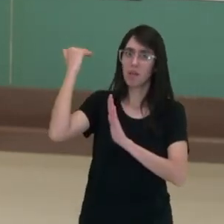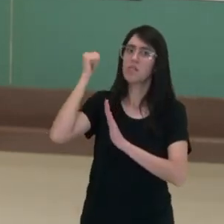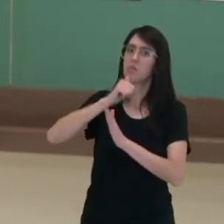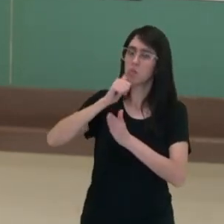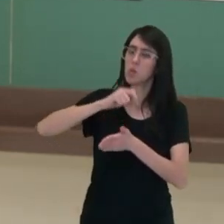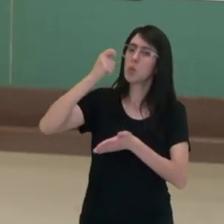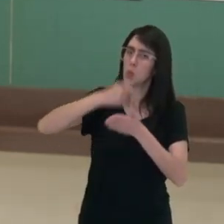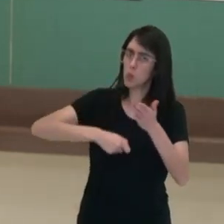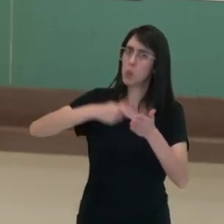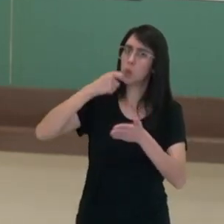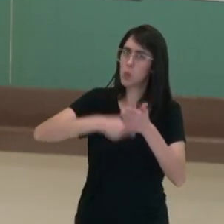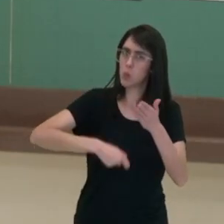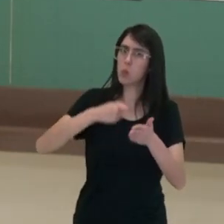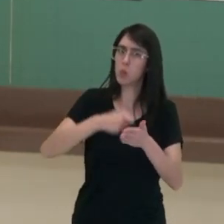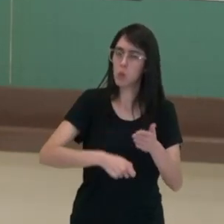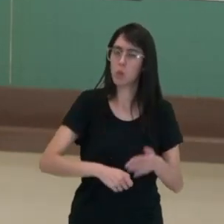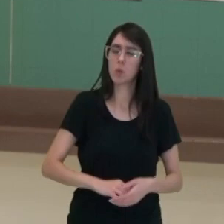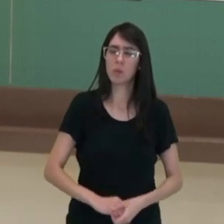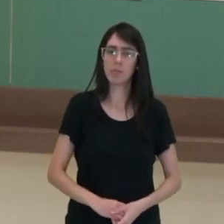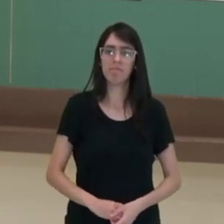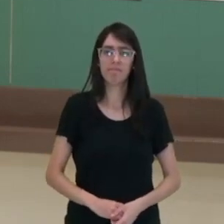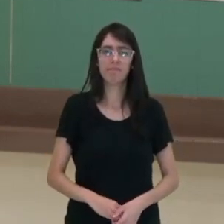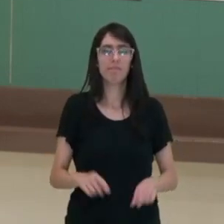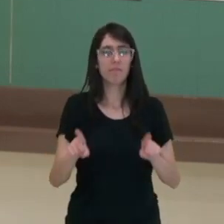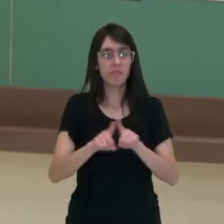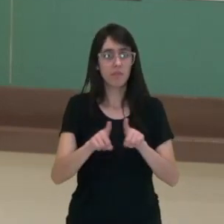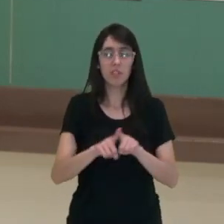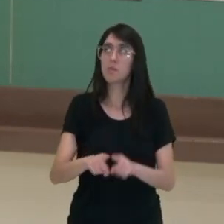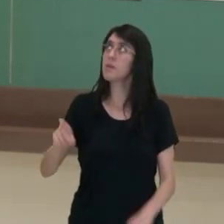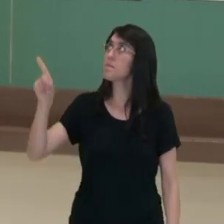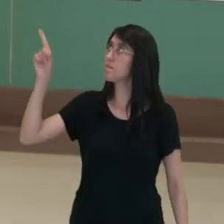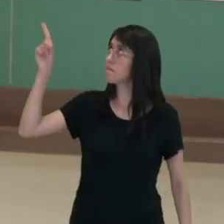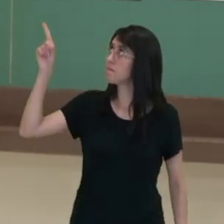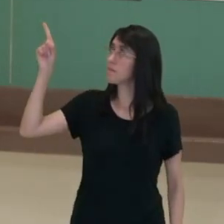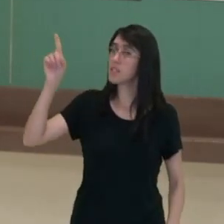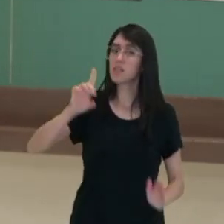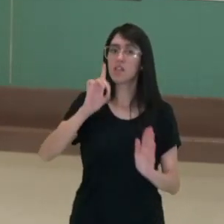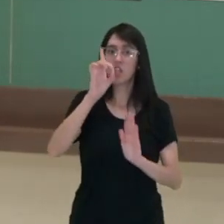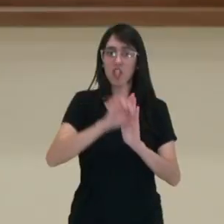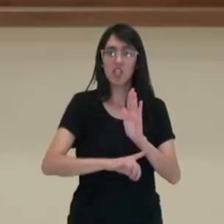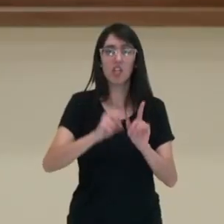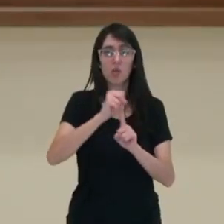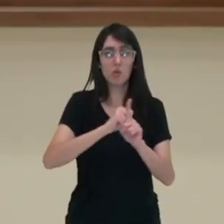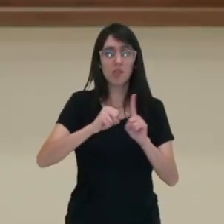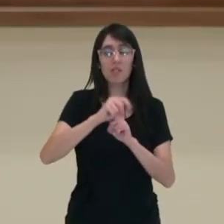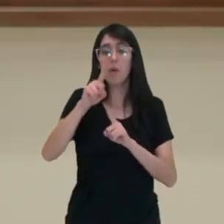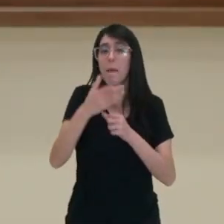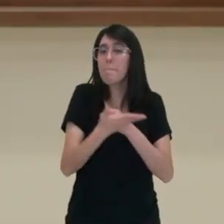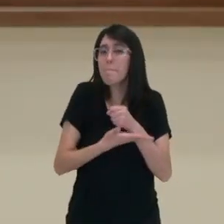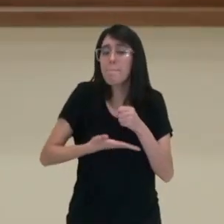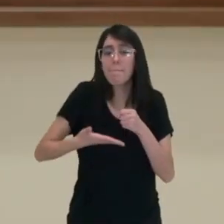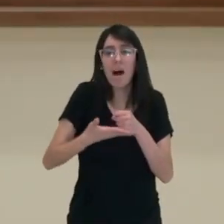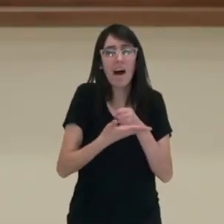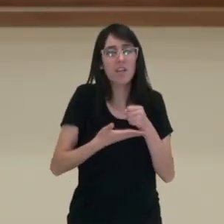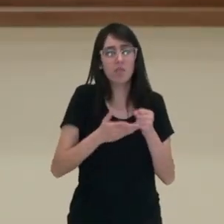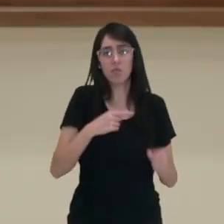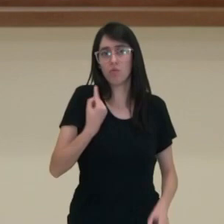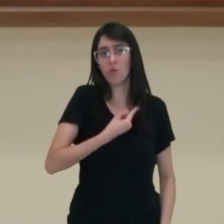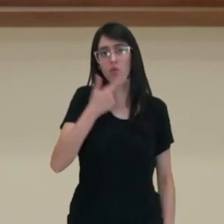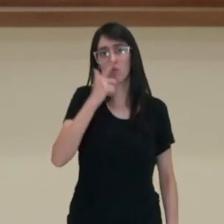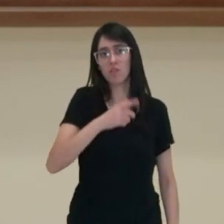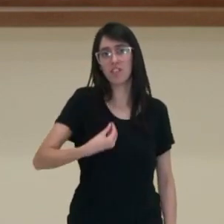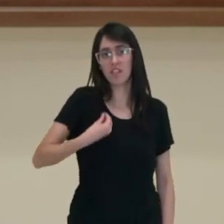penas. E temos também direitos sociais, que são os direitos básicos para alguém sobreviver.